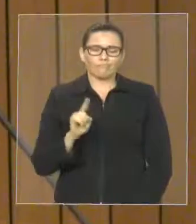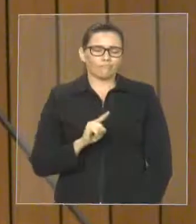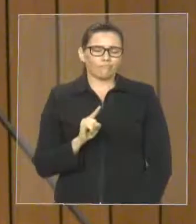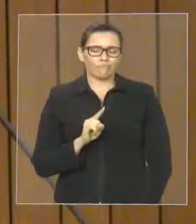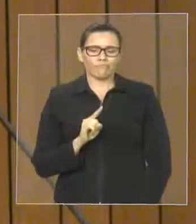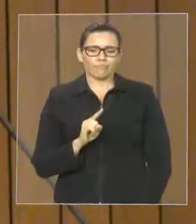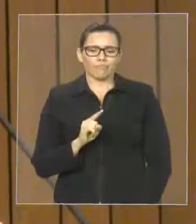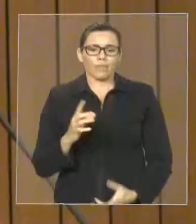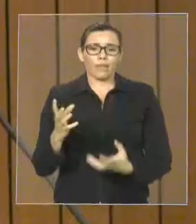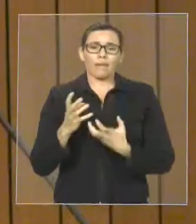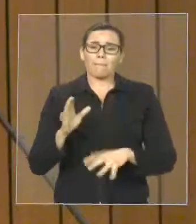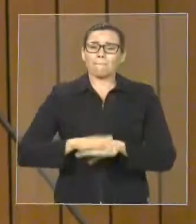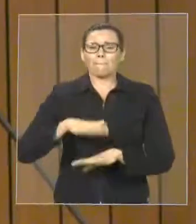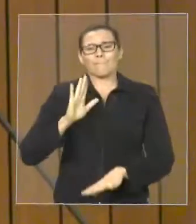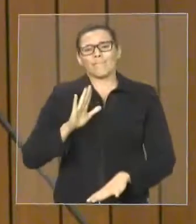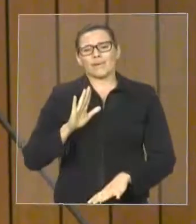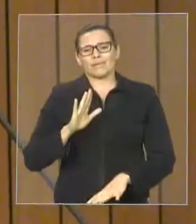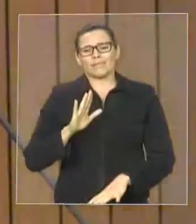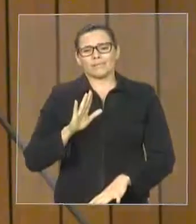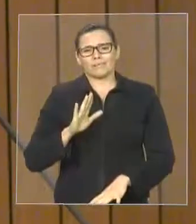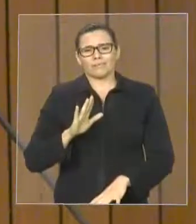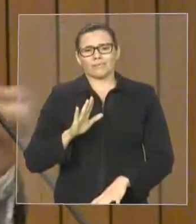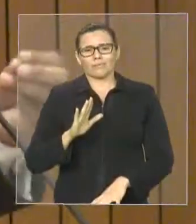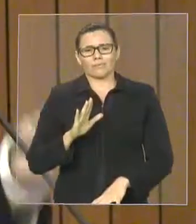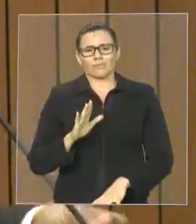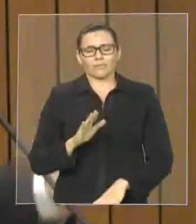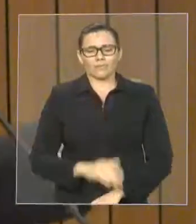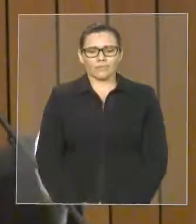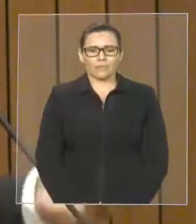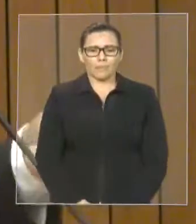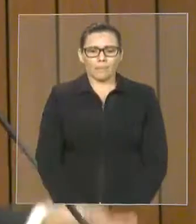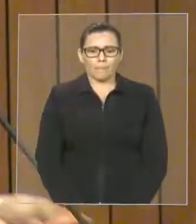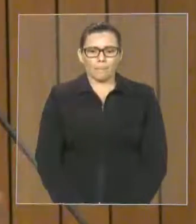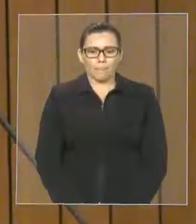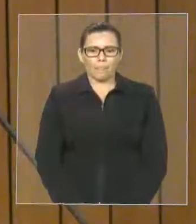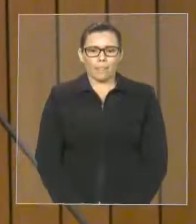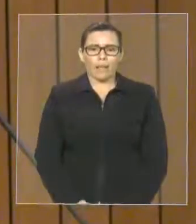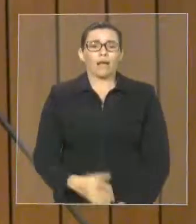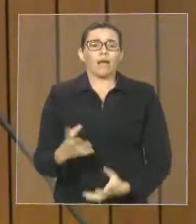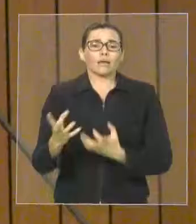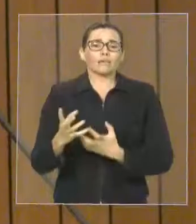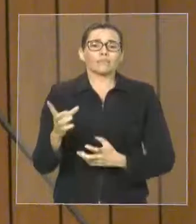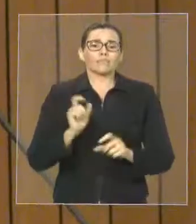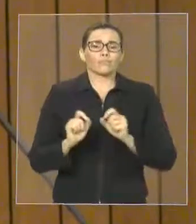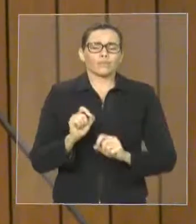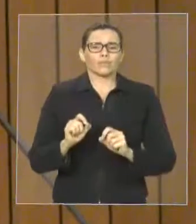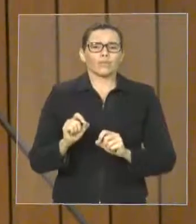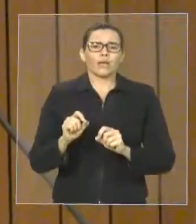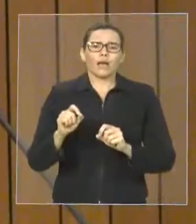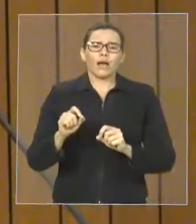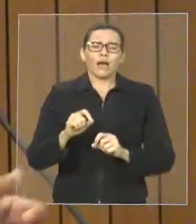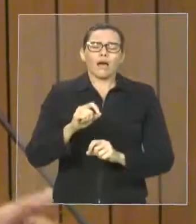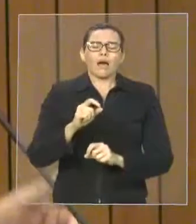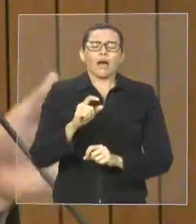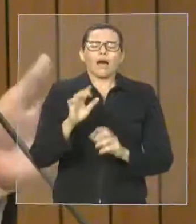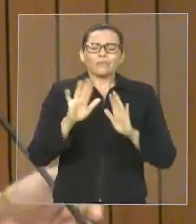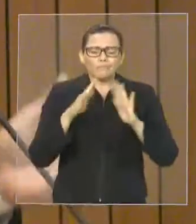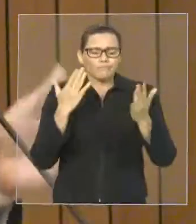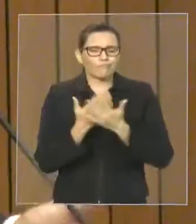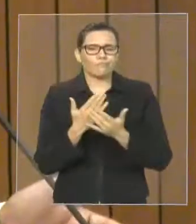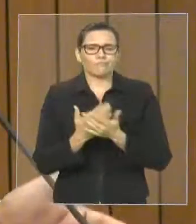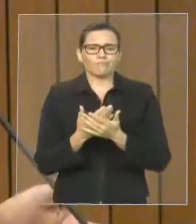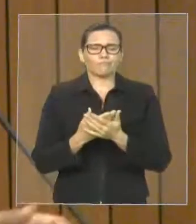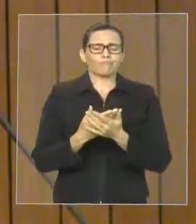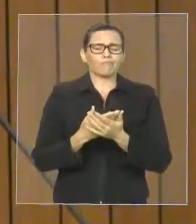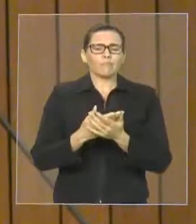solicitando, além da reposição salarial, condições dignas de trabalho. Os professores não têm